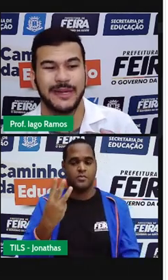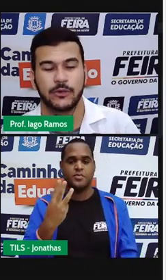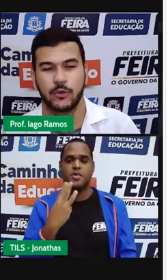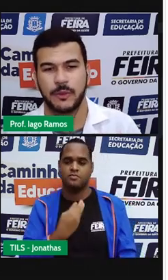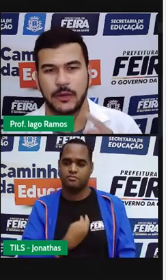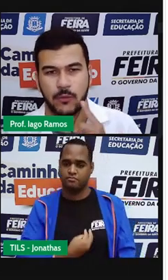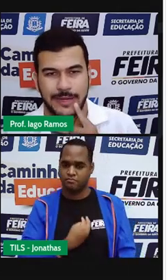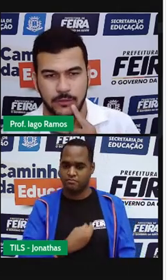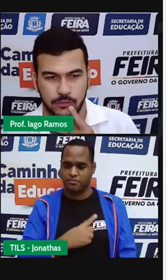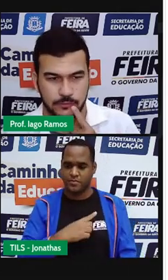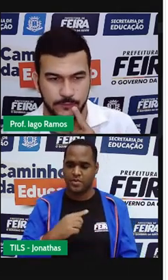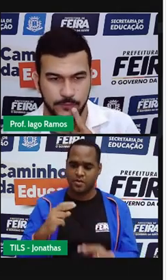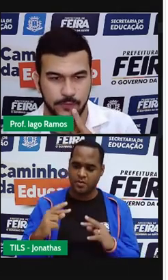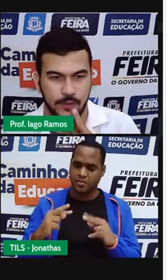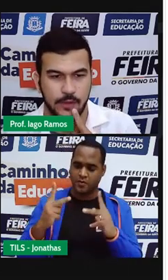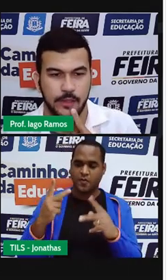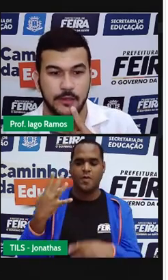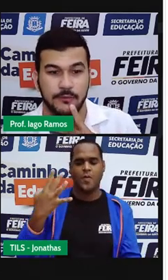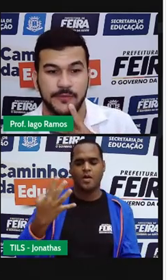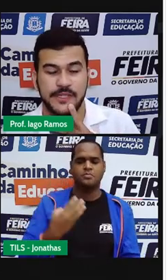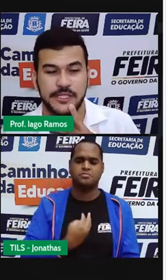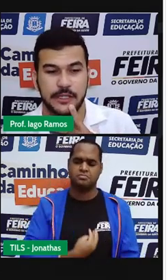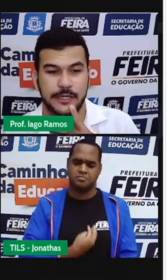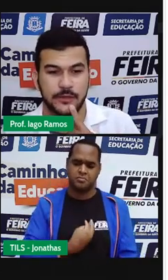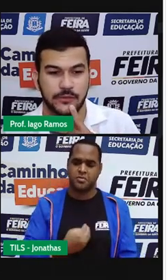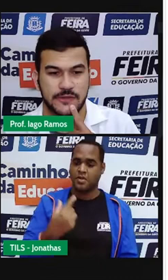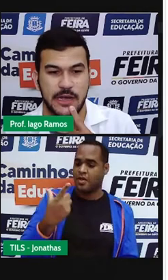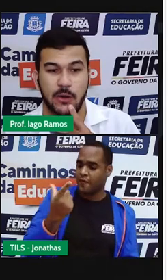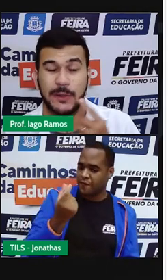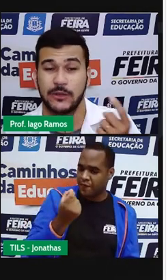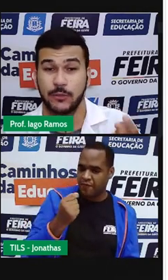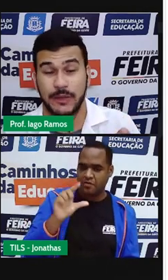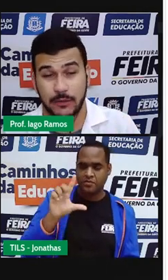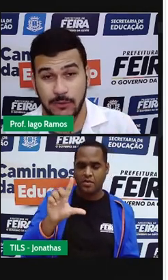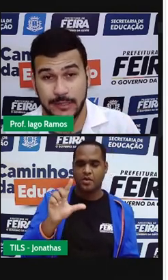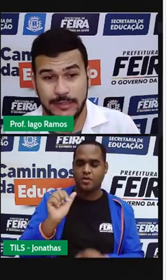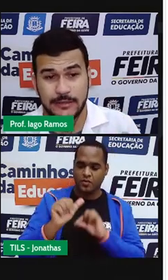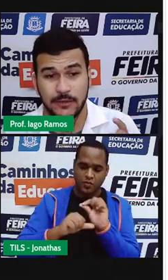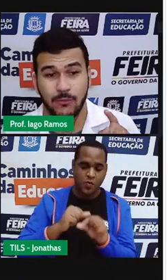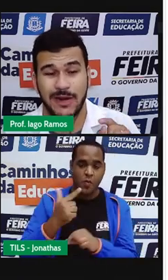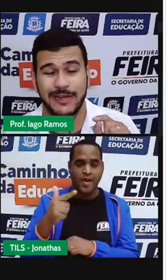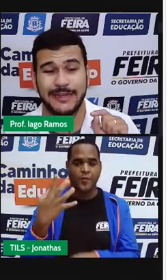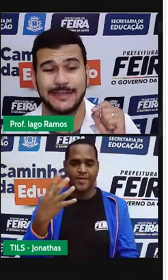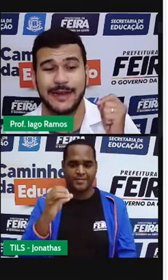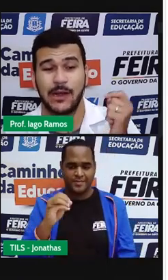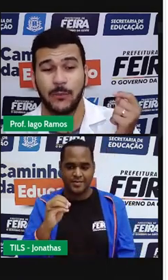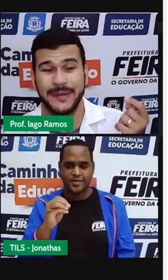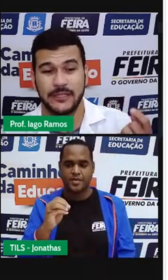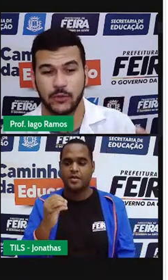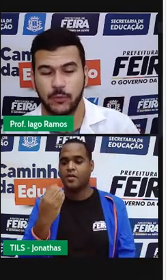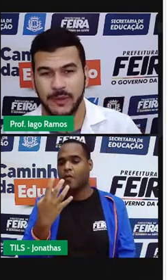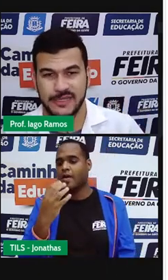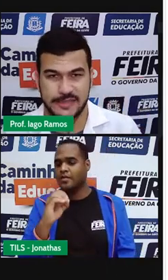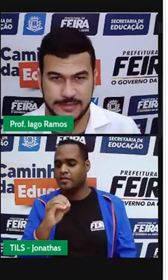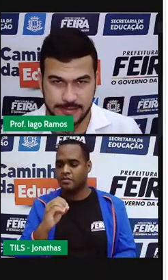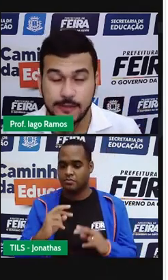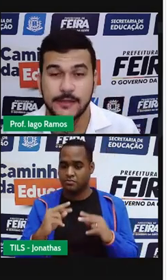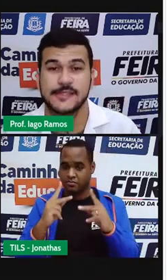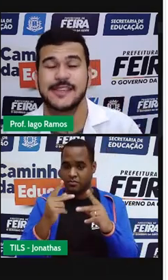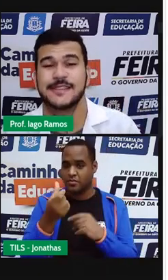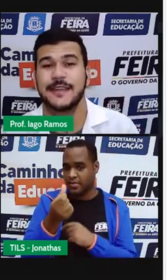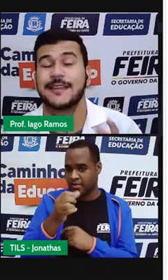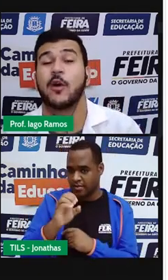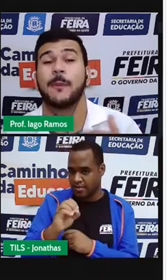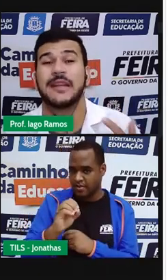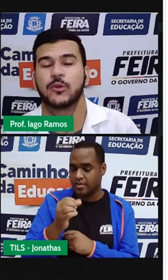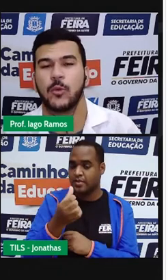aumentou para quatro. 20 litros aumentou para 40, 40 aumentou para 60,